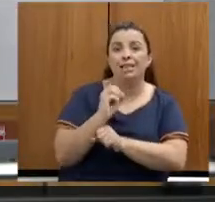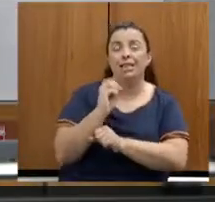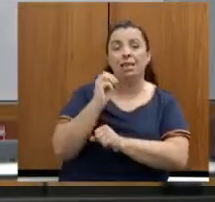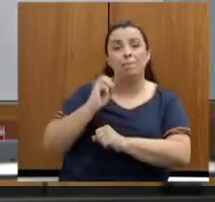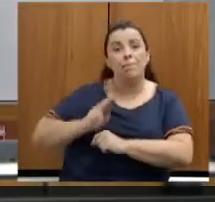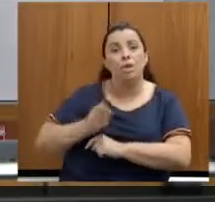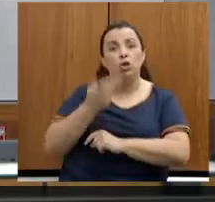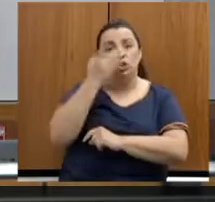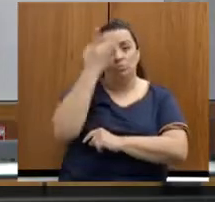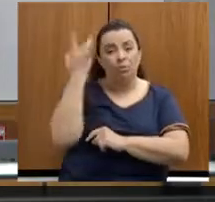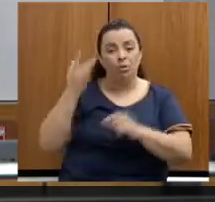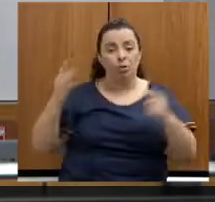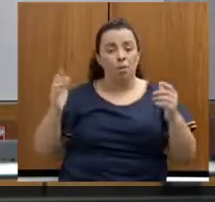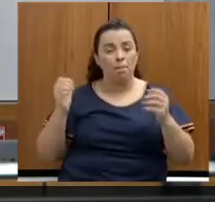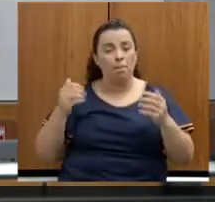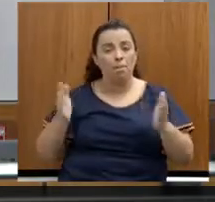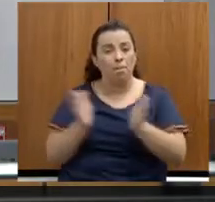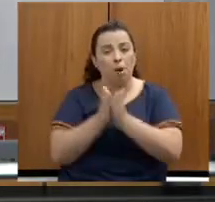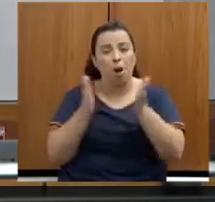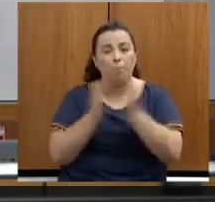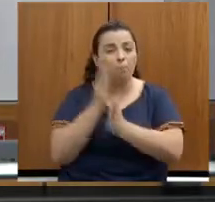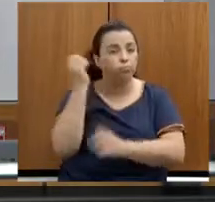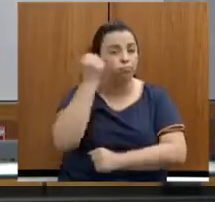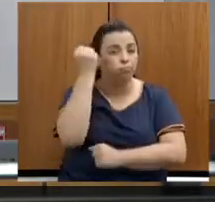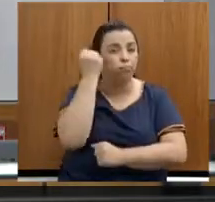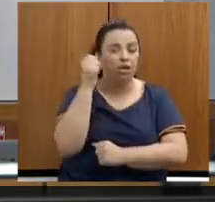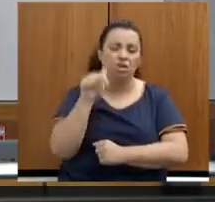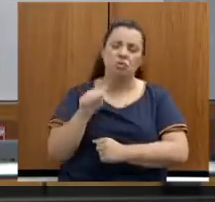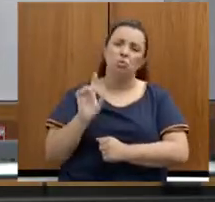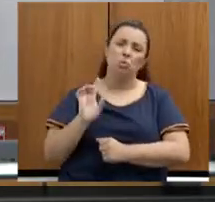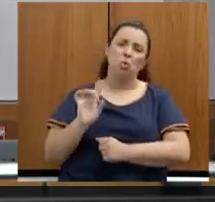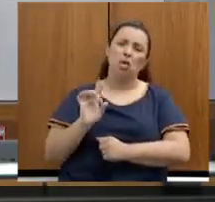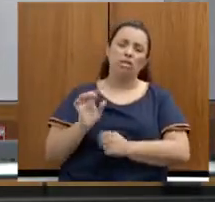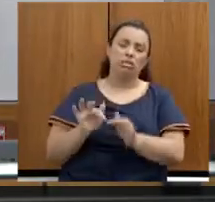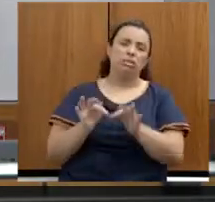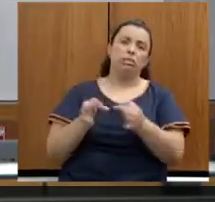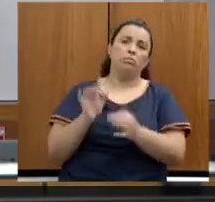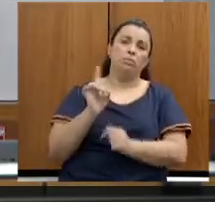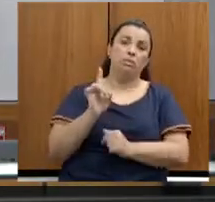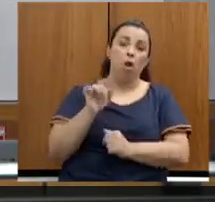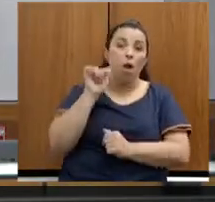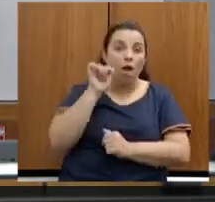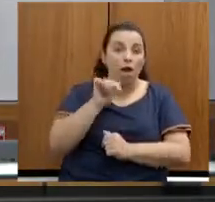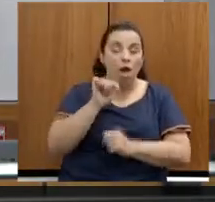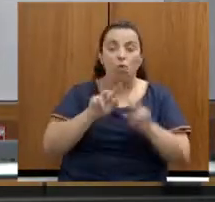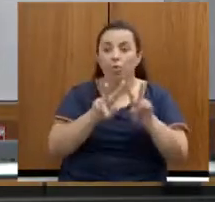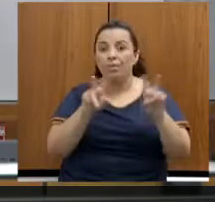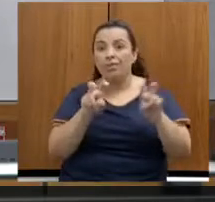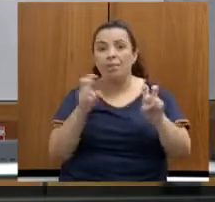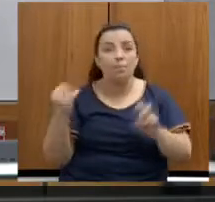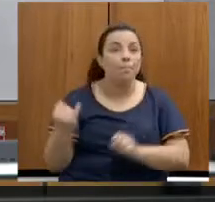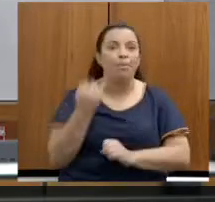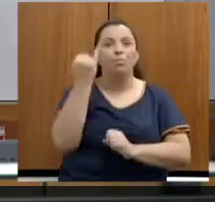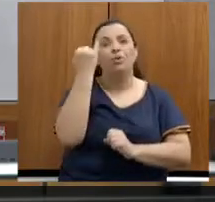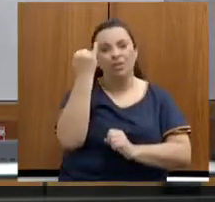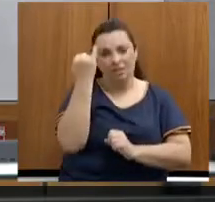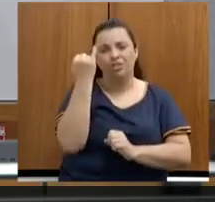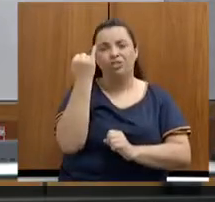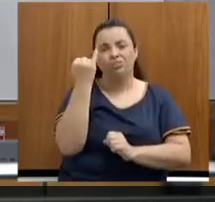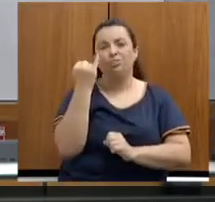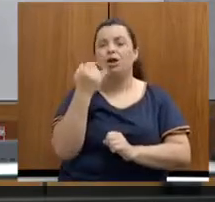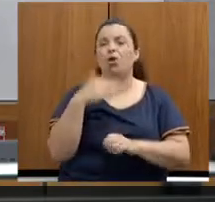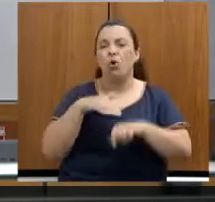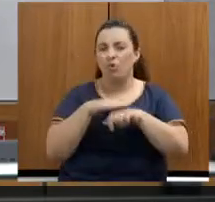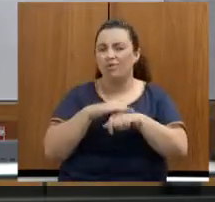isso não é uma questão menor, não é uma questão acessória, é uma questão central para tratarmos aquilo. Então, essa é a minha primeira questão.